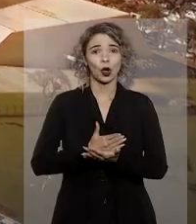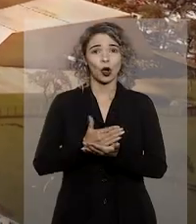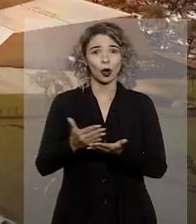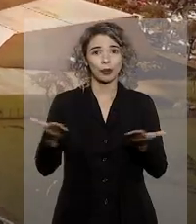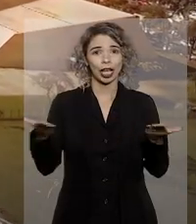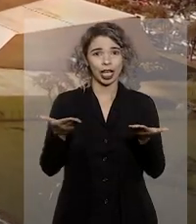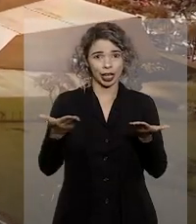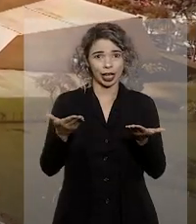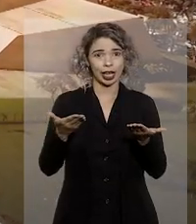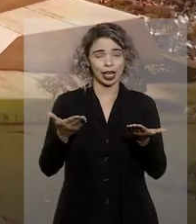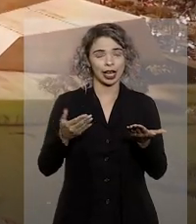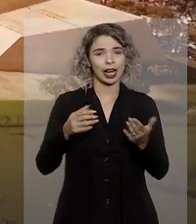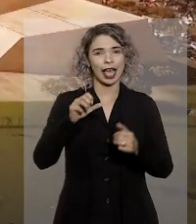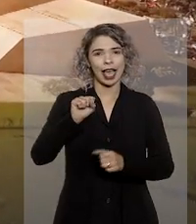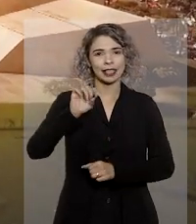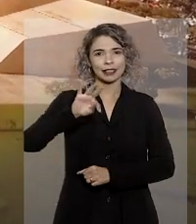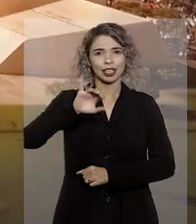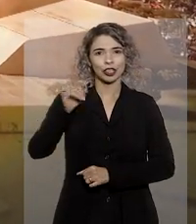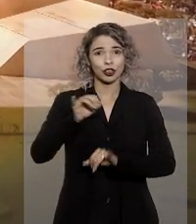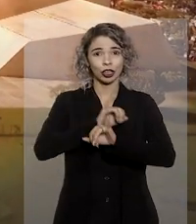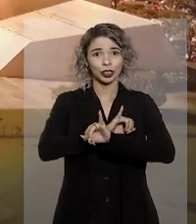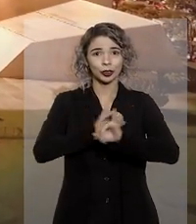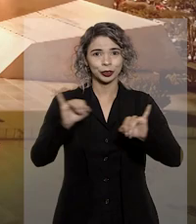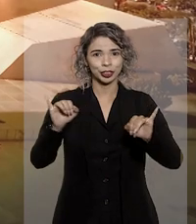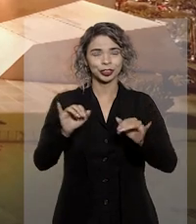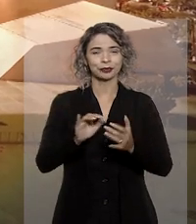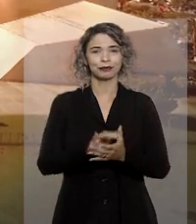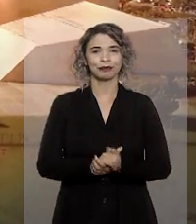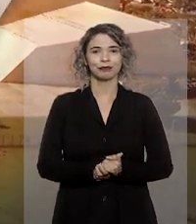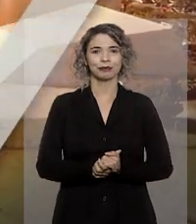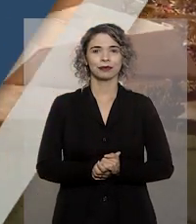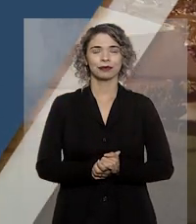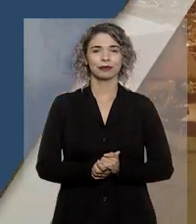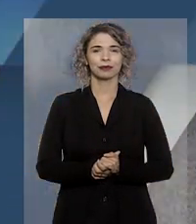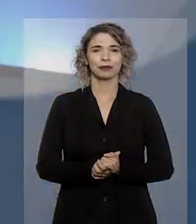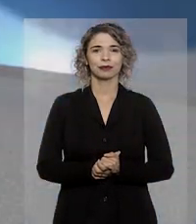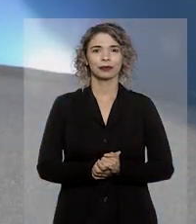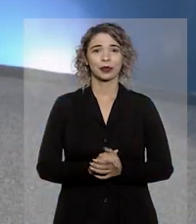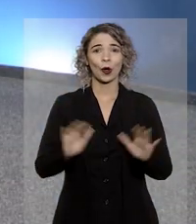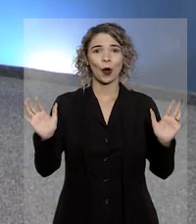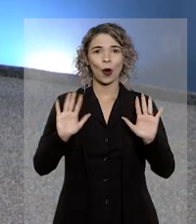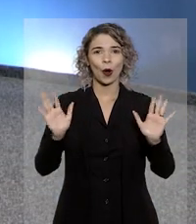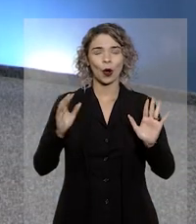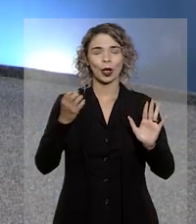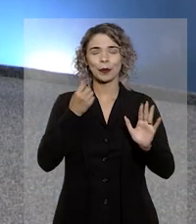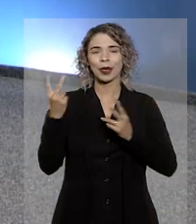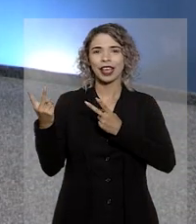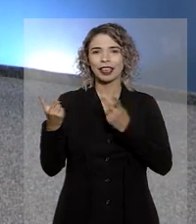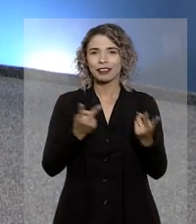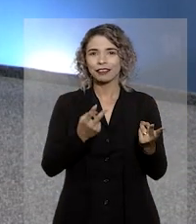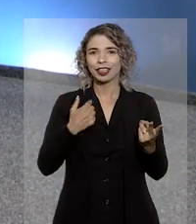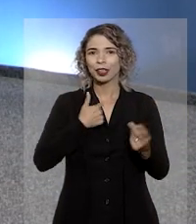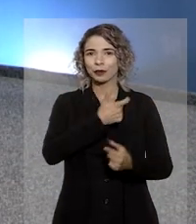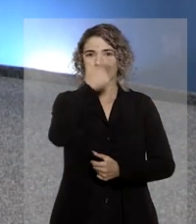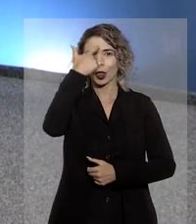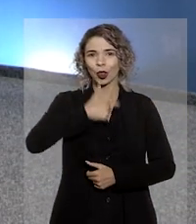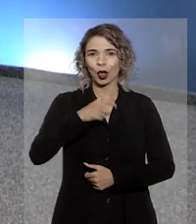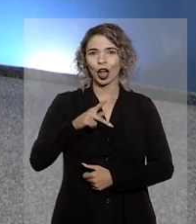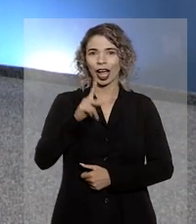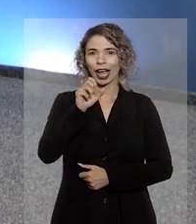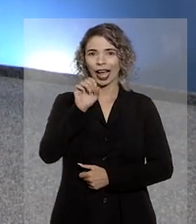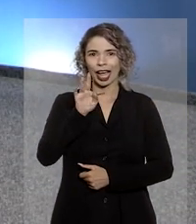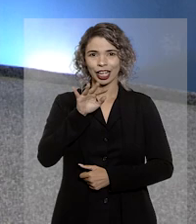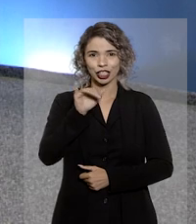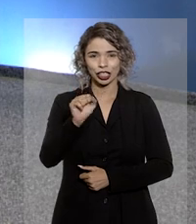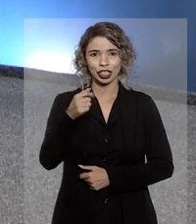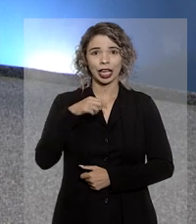Começa agora o programa do Superior Tribunal de Justiça. Olá, seja muito bem-vindo. Eu